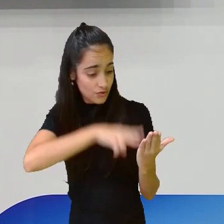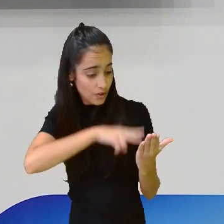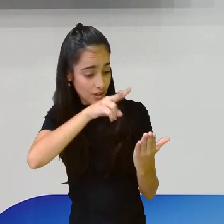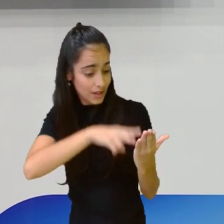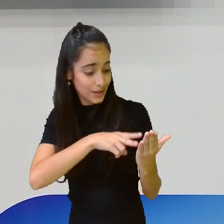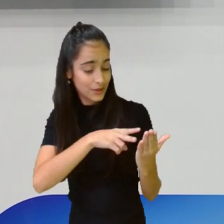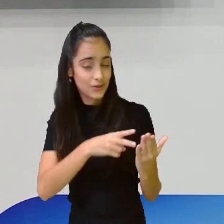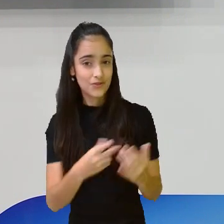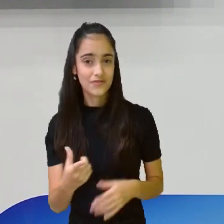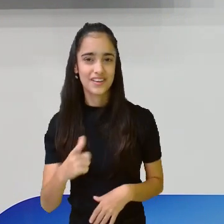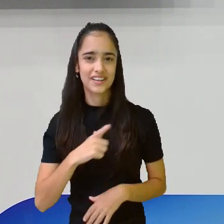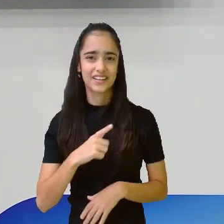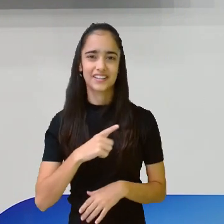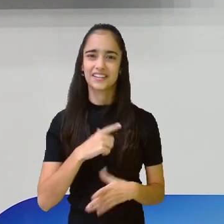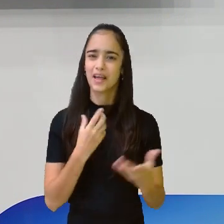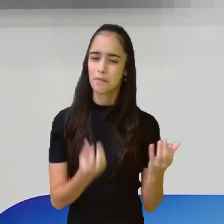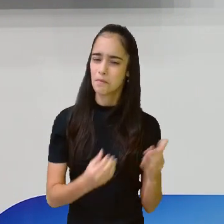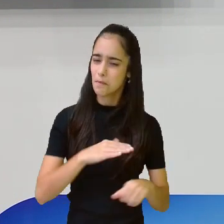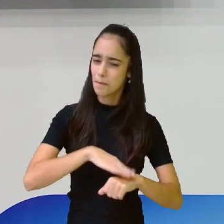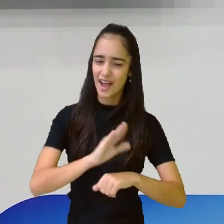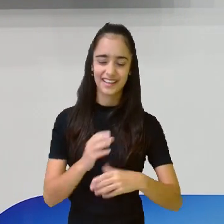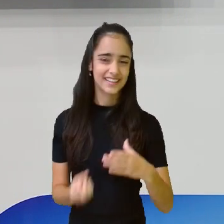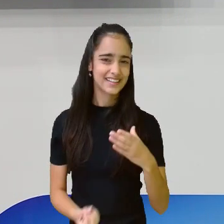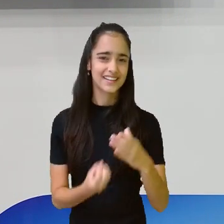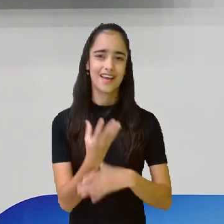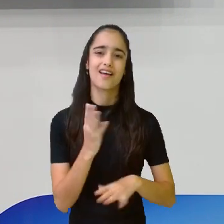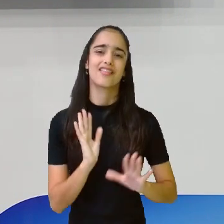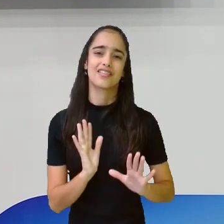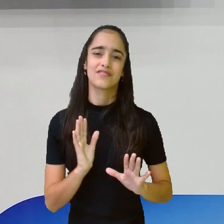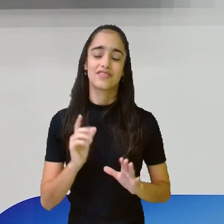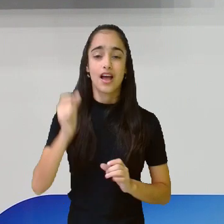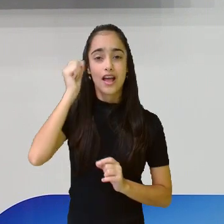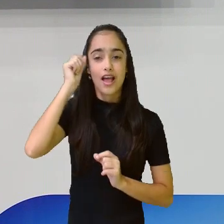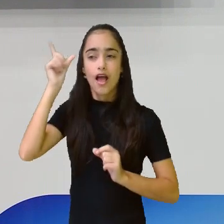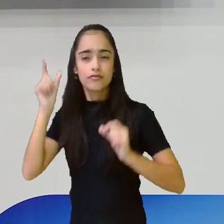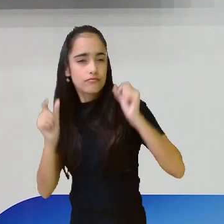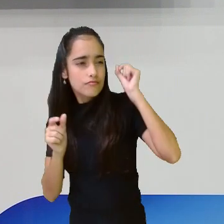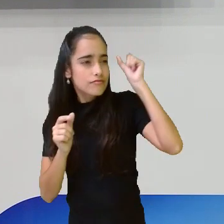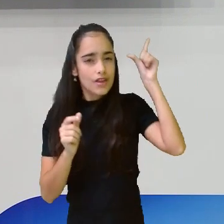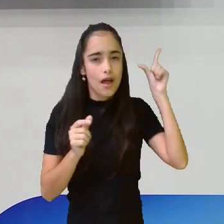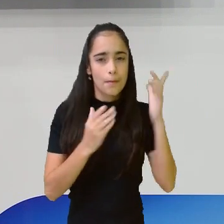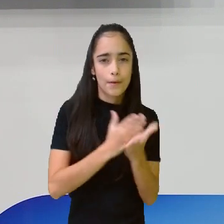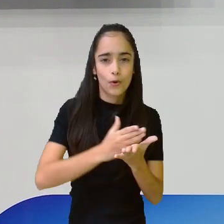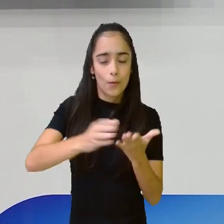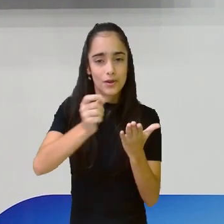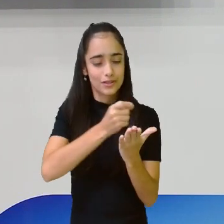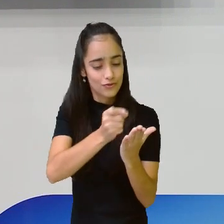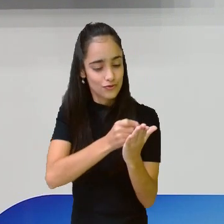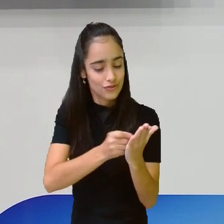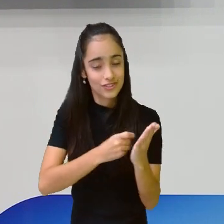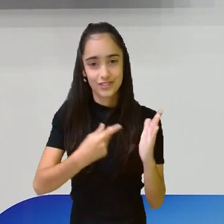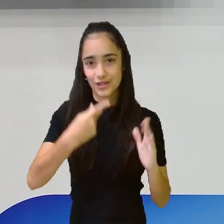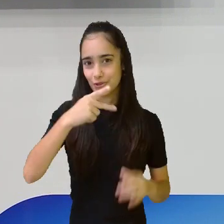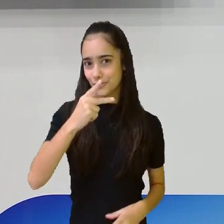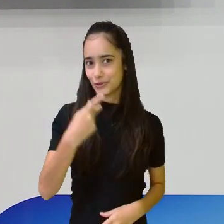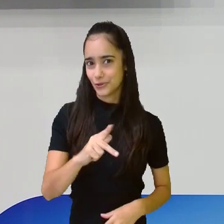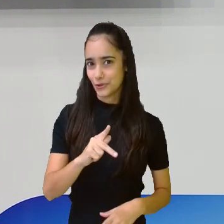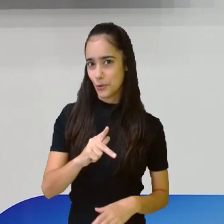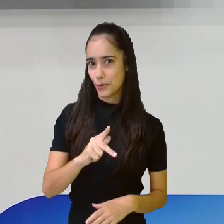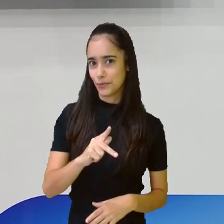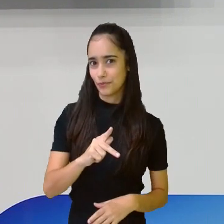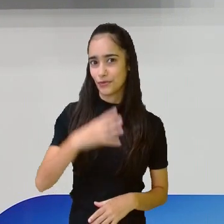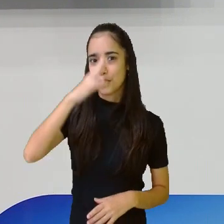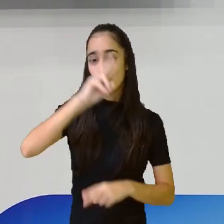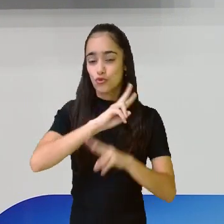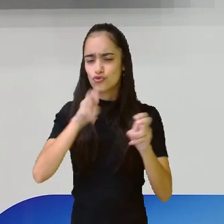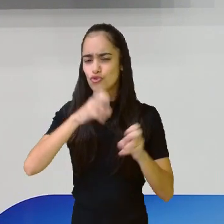na sua escrita, na criatividade, vai lhe dar ideias para a sua escrita. Lá do Galo Carijó, que eu quero